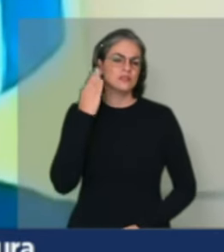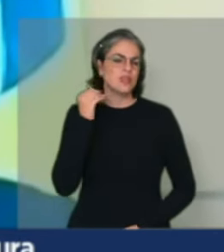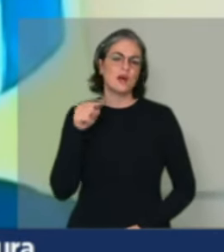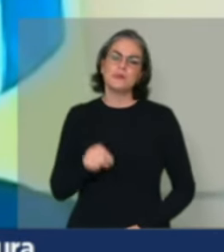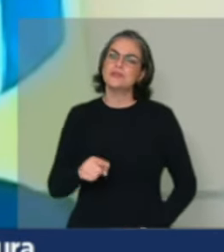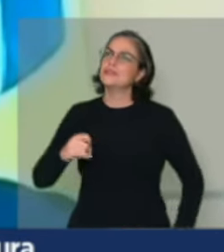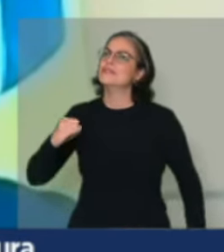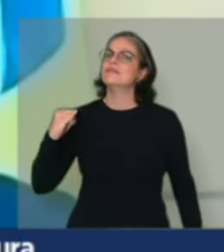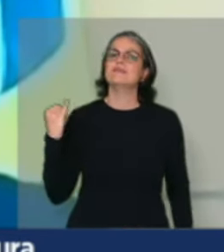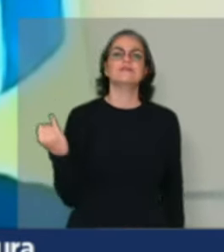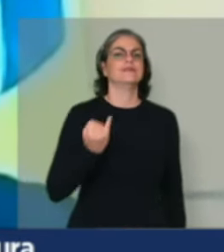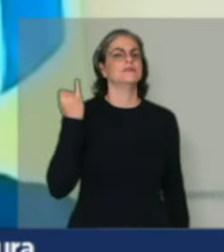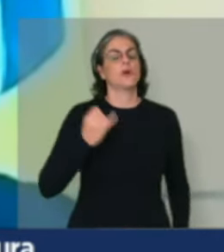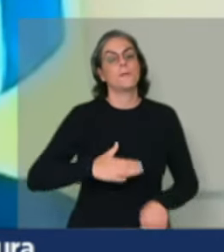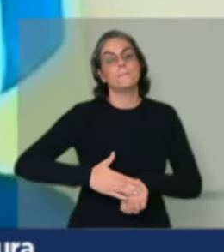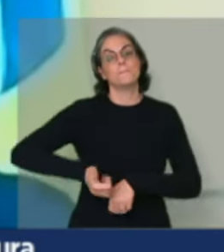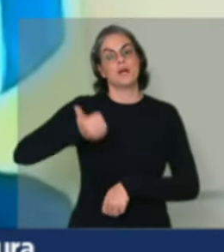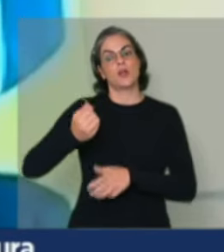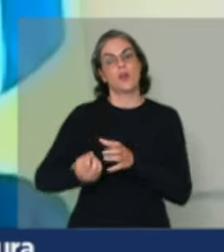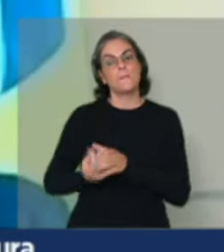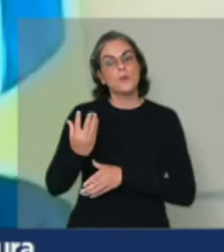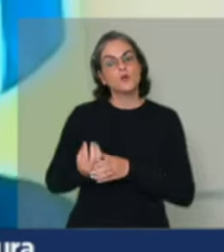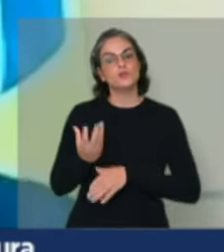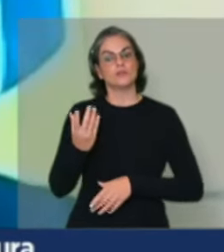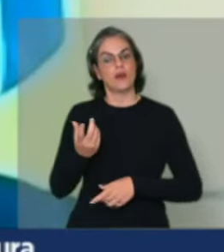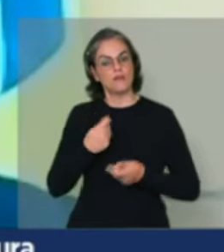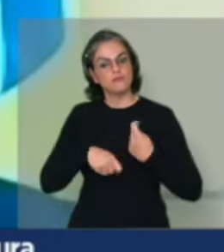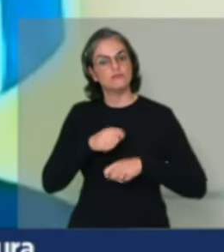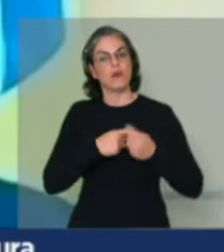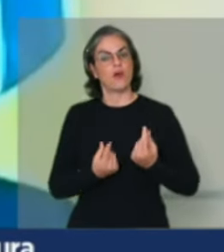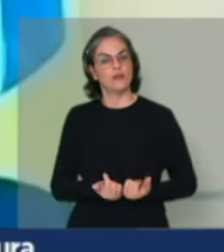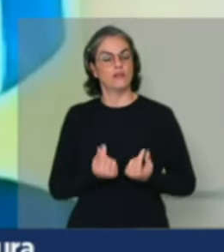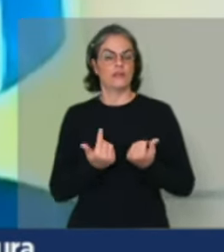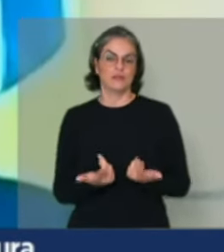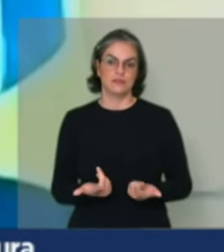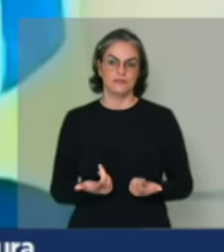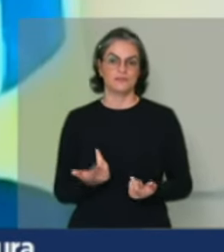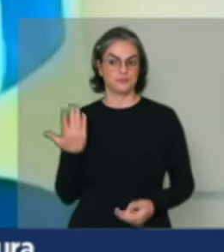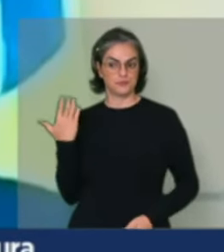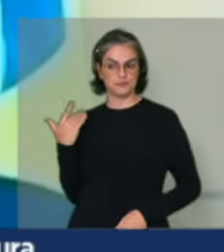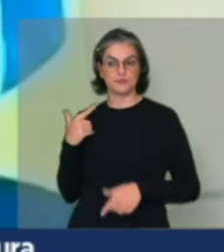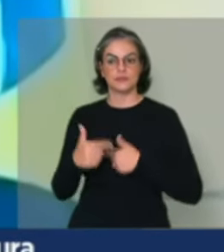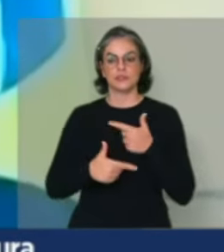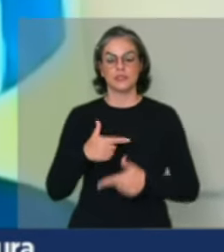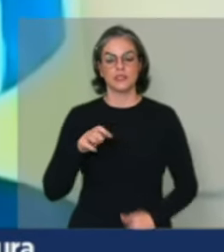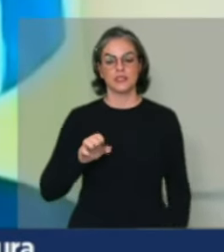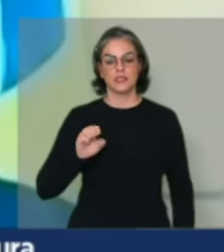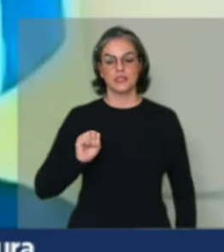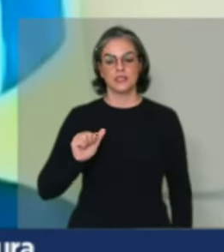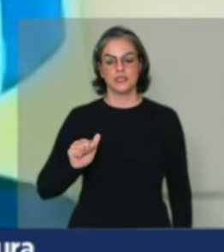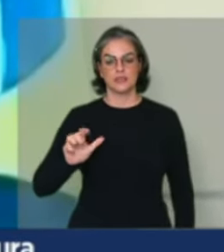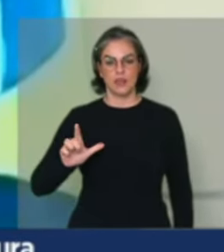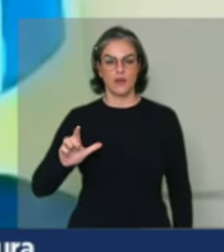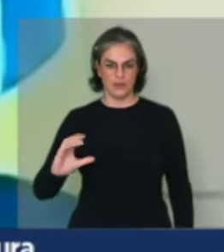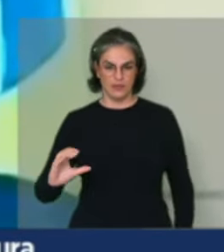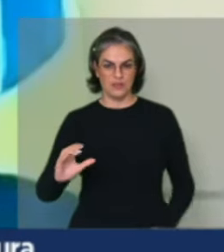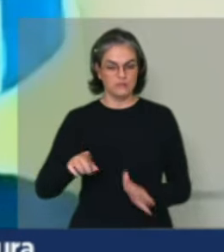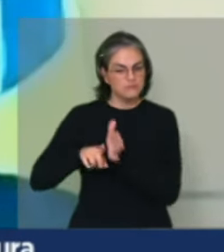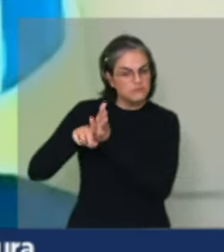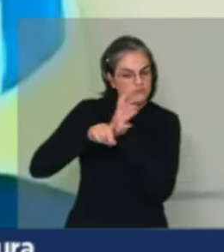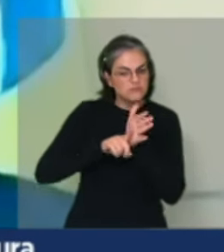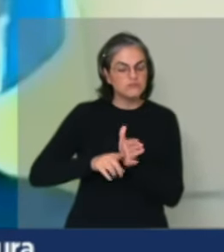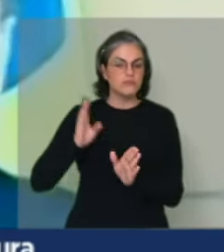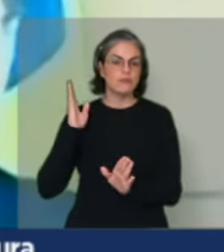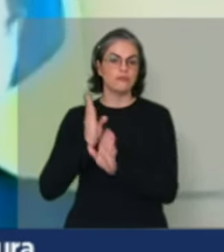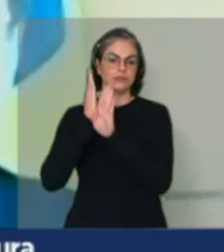para melhorar a produtividade e a renda. Nesse trabalho que a Exalc fez, ela detectou que aquelas famílias que